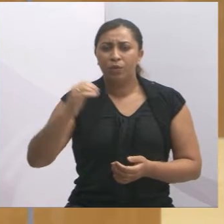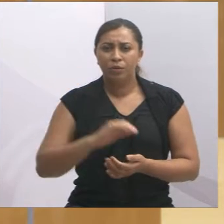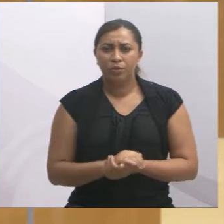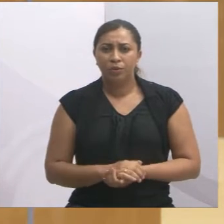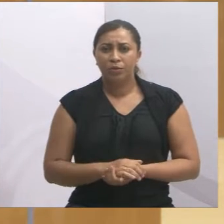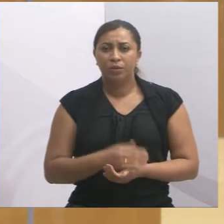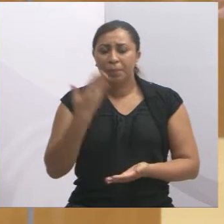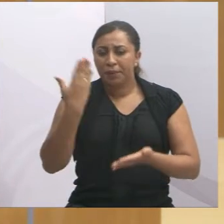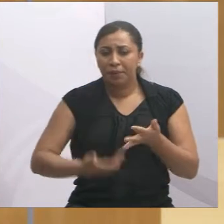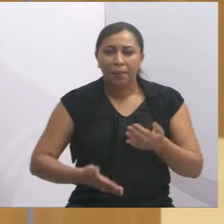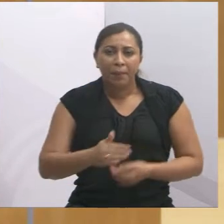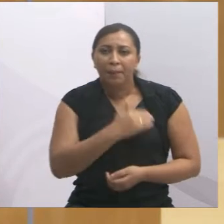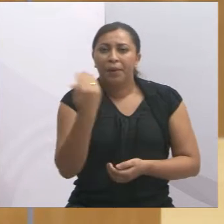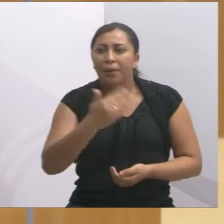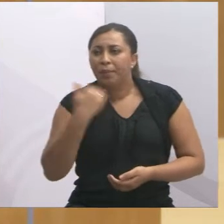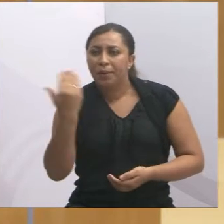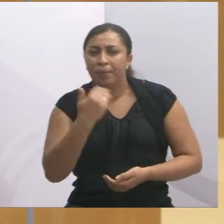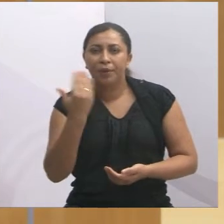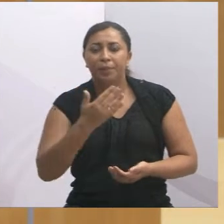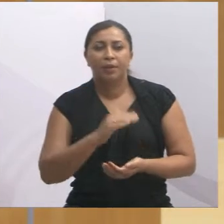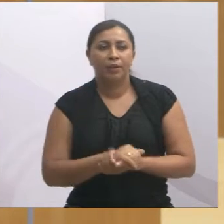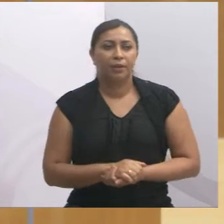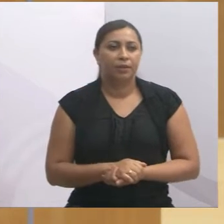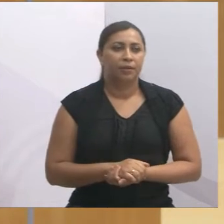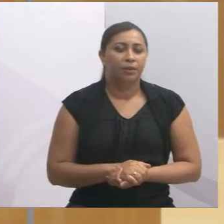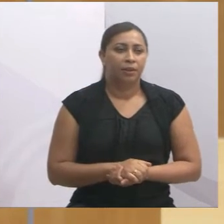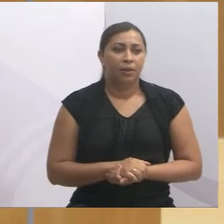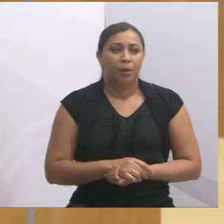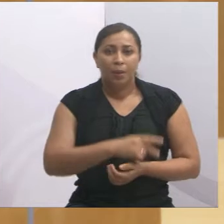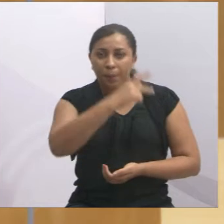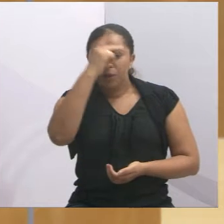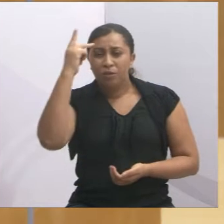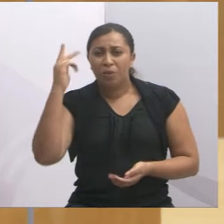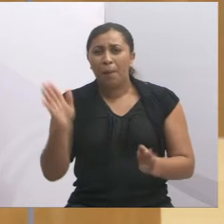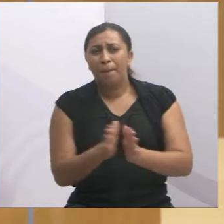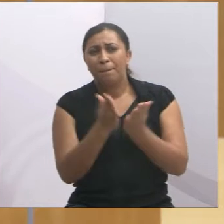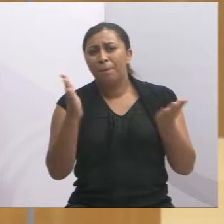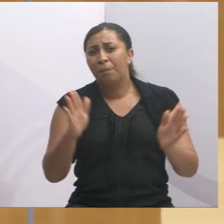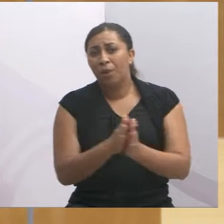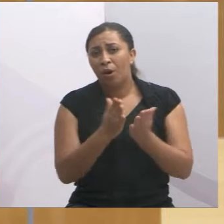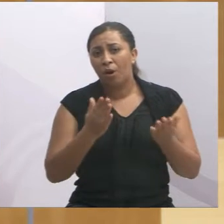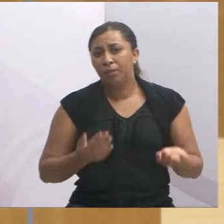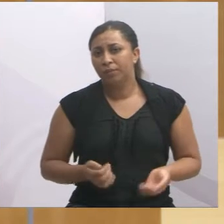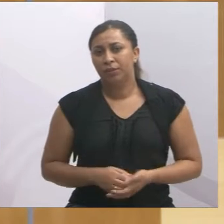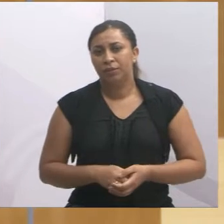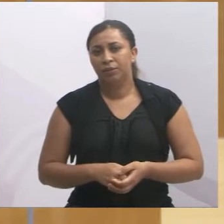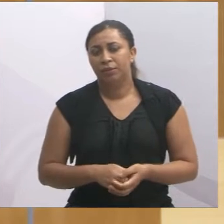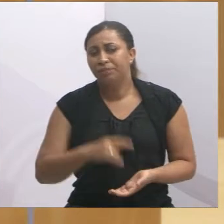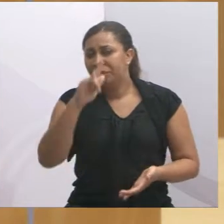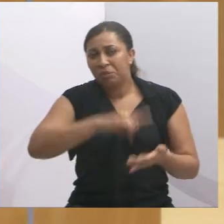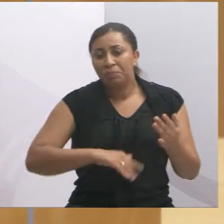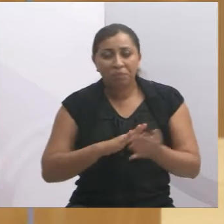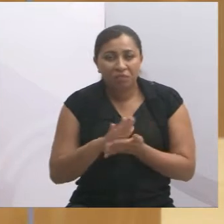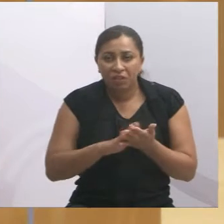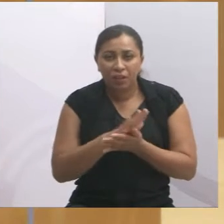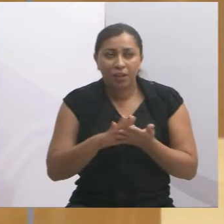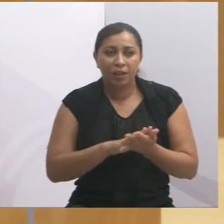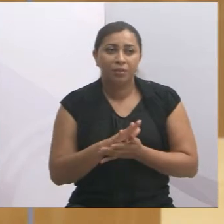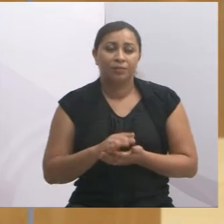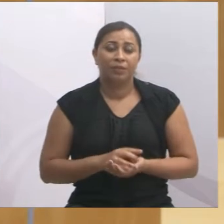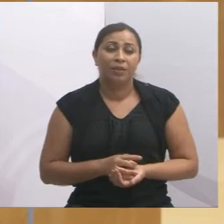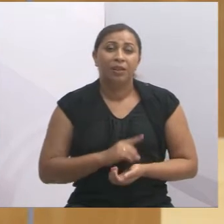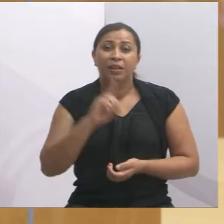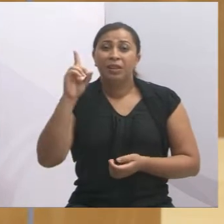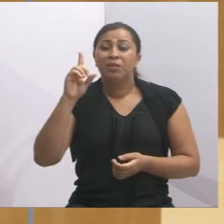está se perdendo aí, a covid levando, levando aí gente carente, que não é só para o rico, não, eu falo que uma coisa que Deus fez,